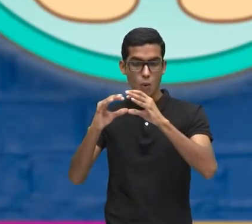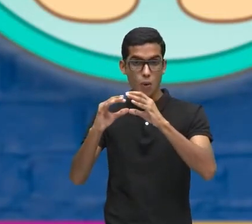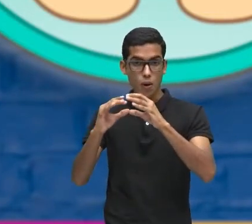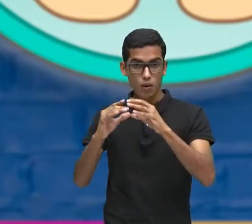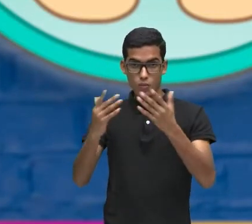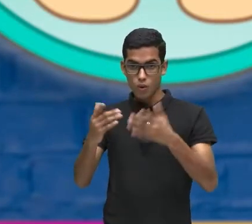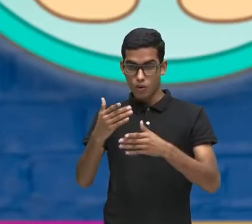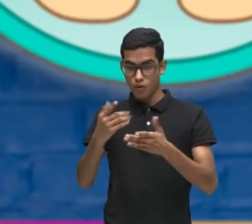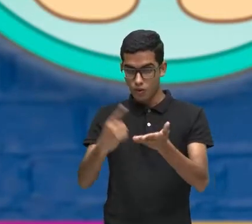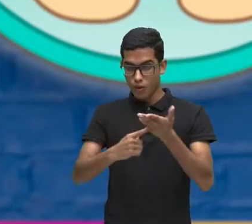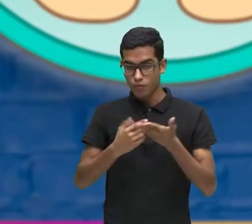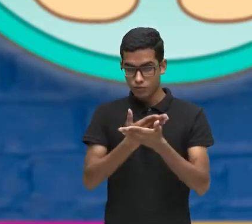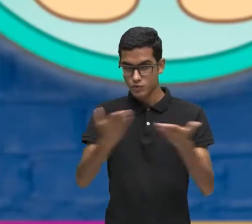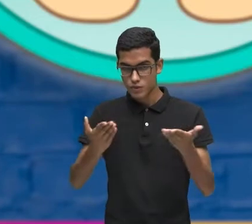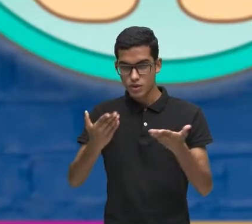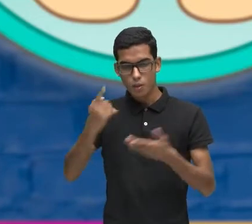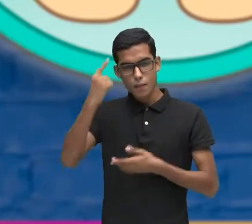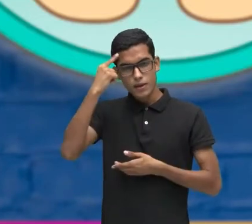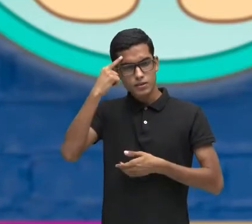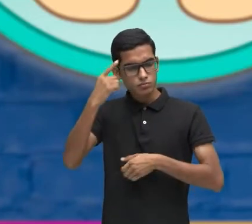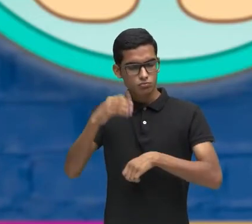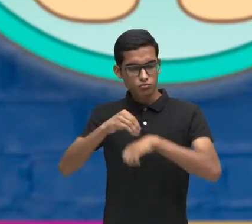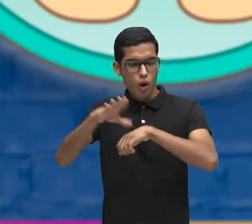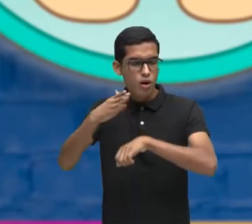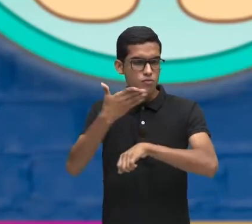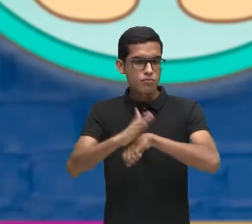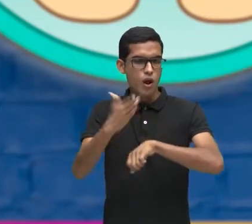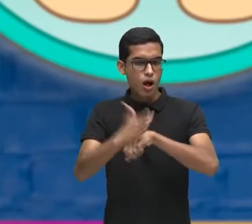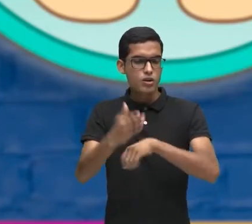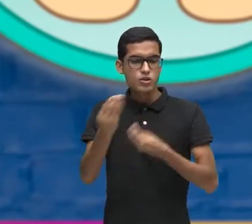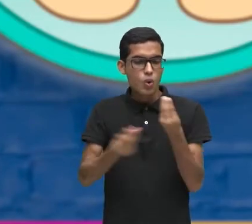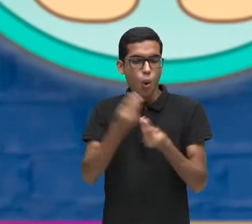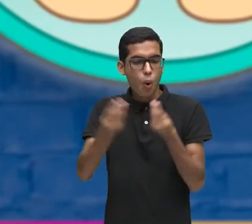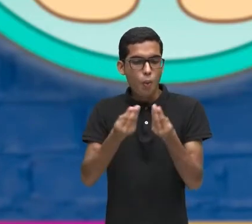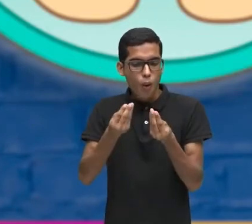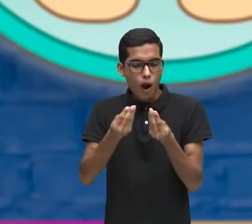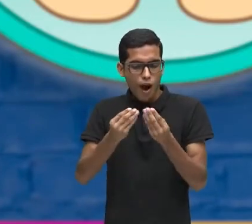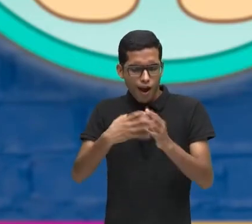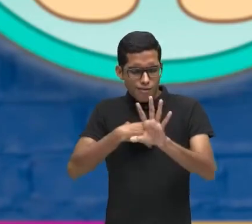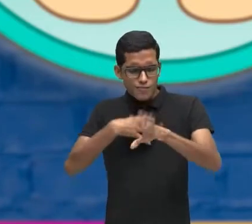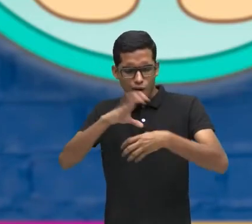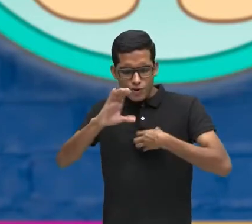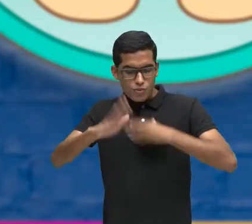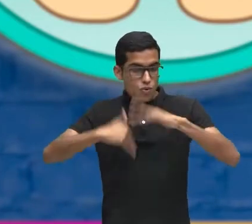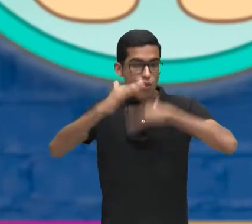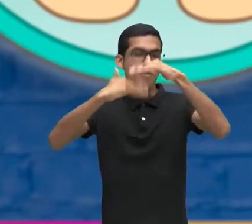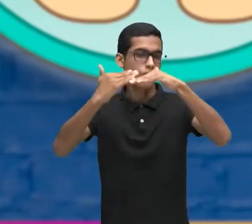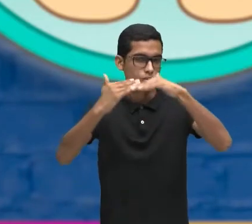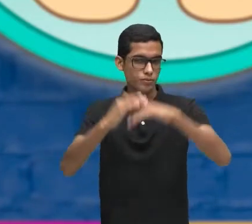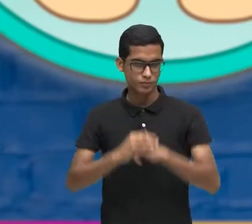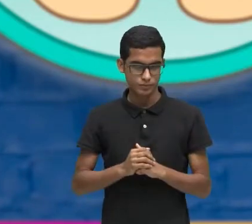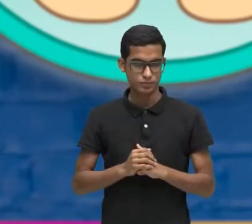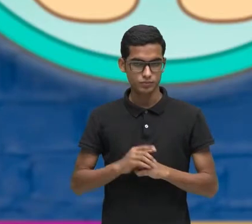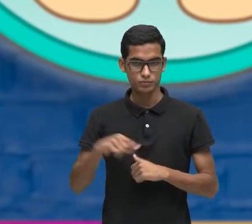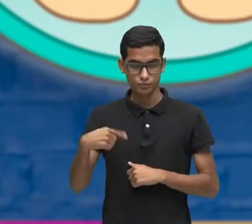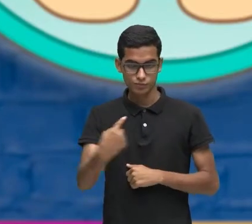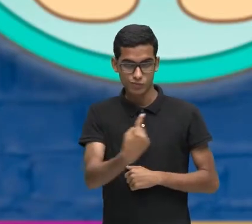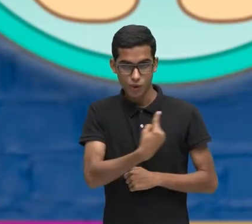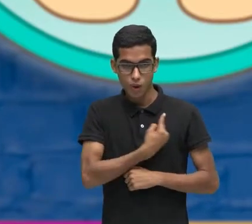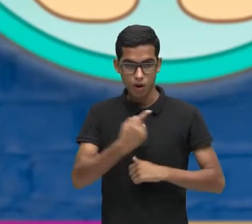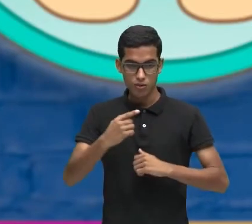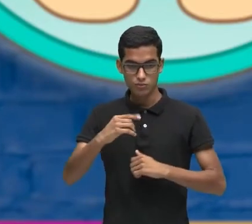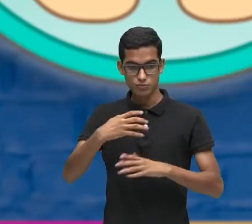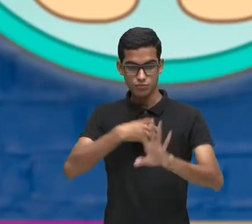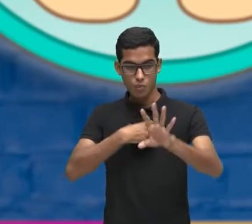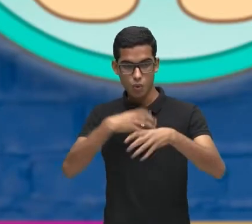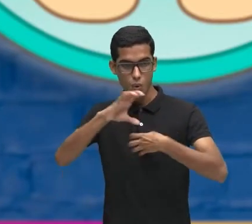Práticas De como Desenvolver A empatia Então Para a gente Desenvolver A empatia